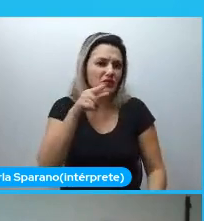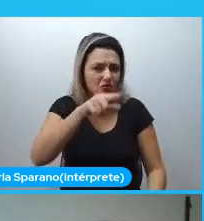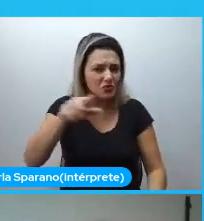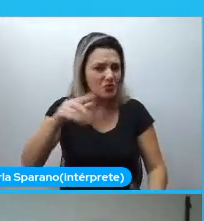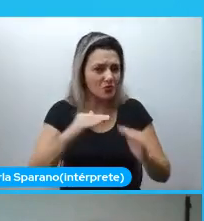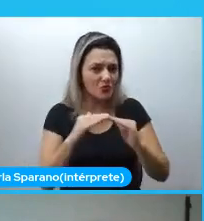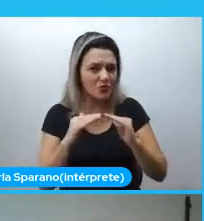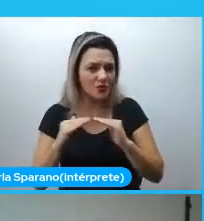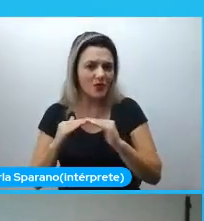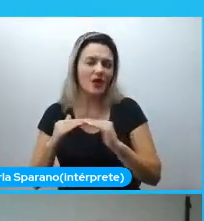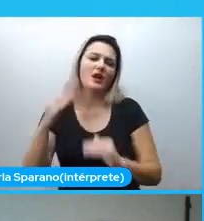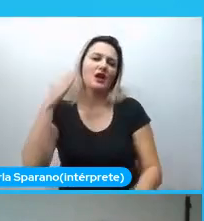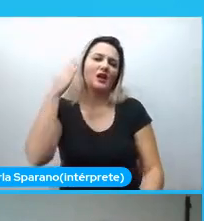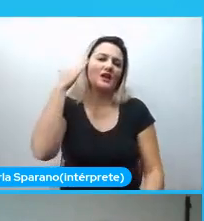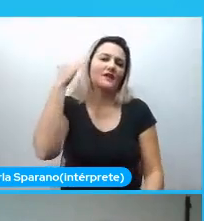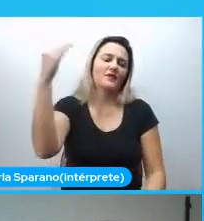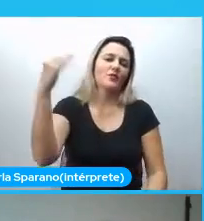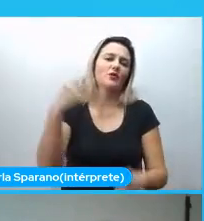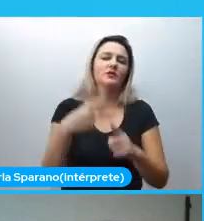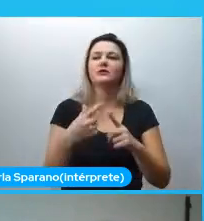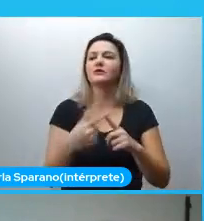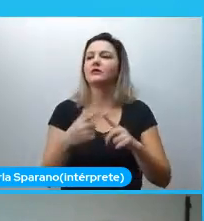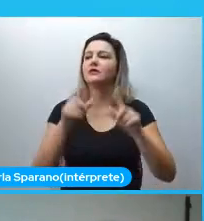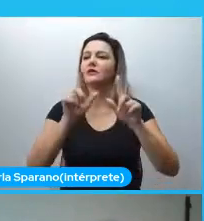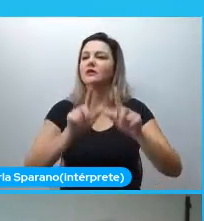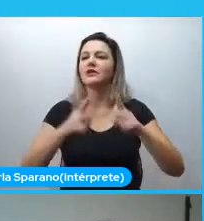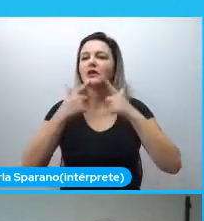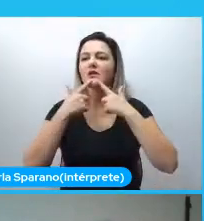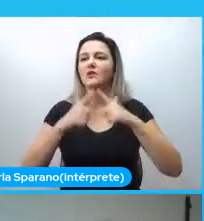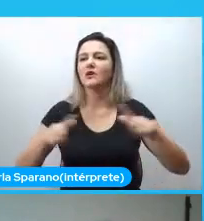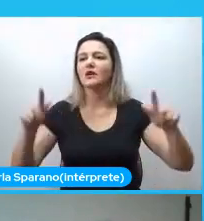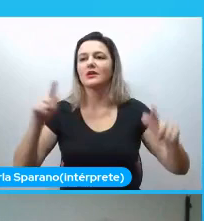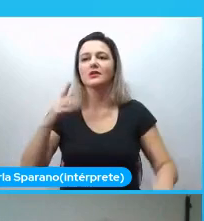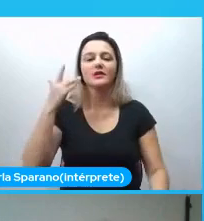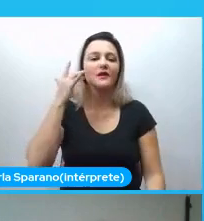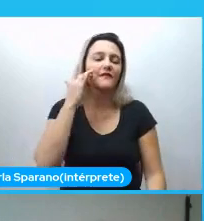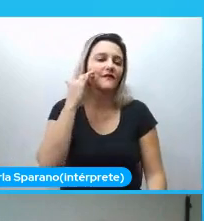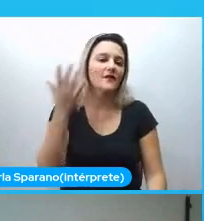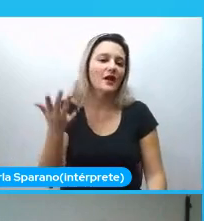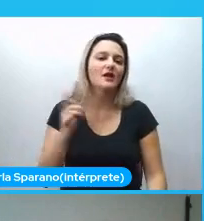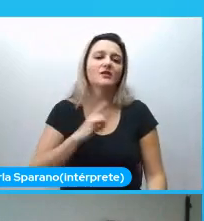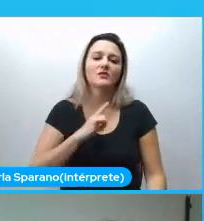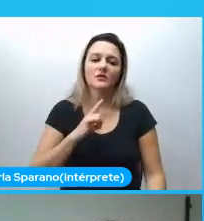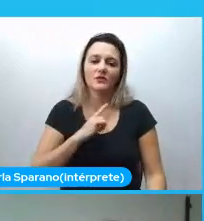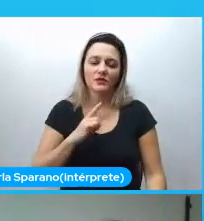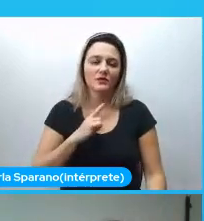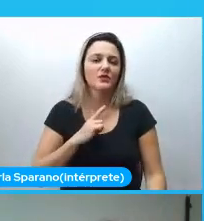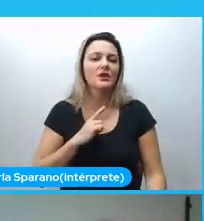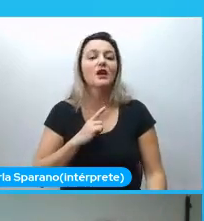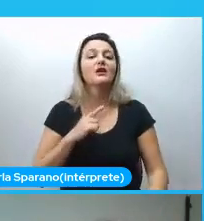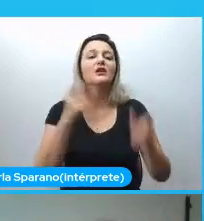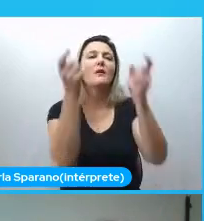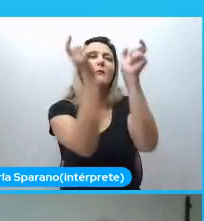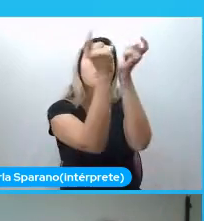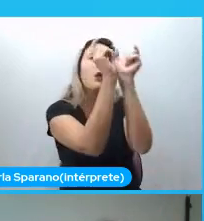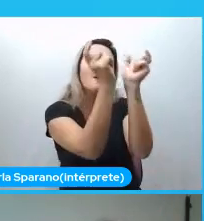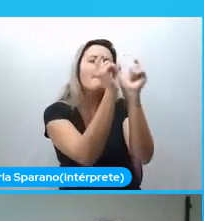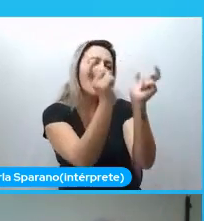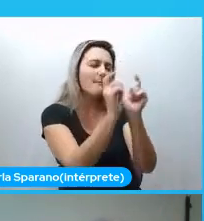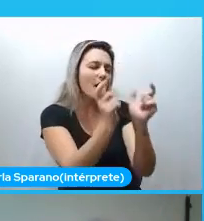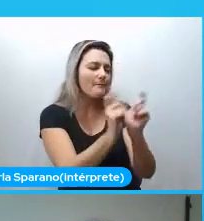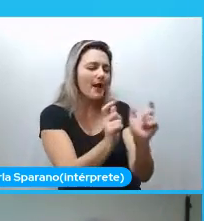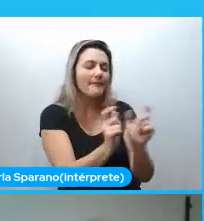mas ela é bem famosa por ser uma linguagem fácil. Tem muita simplicidade e o código limpo, né, a deitação